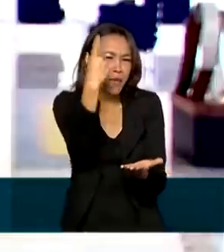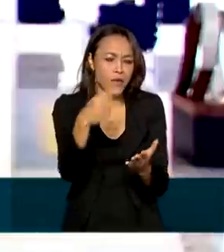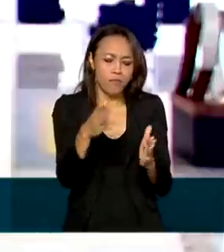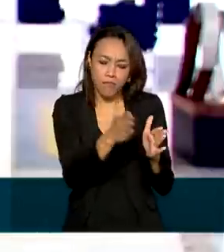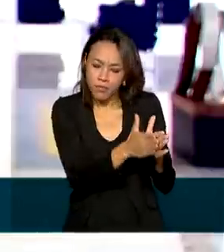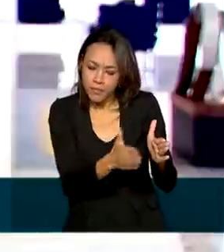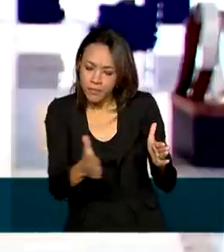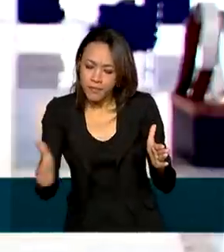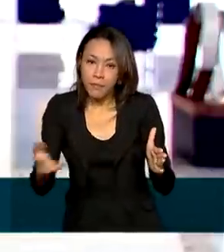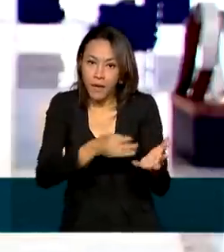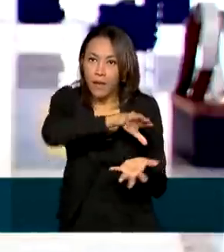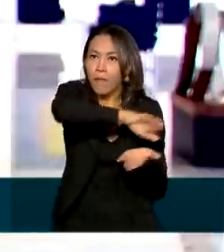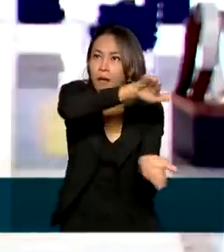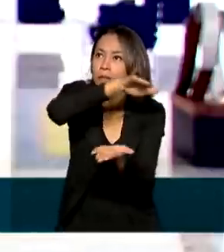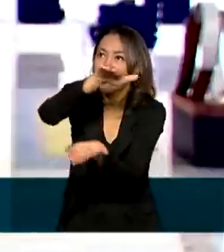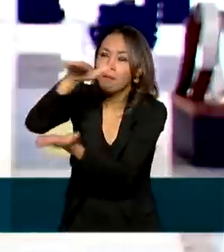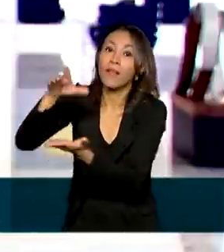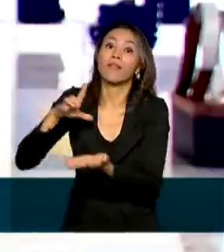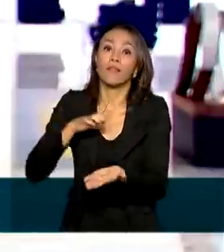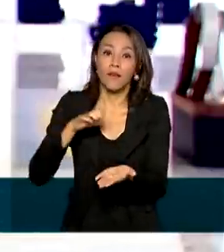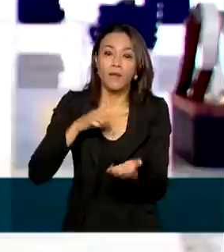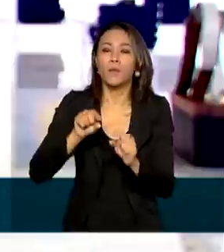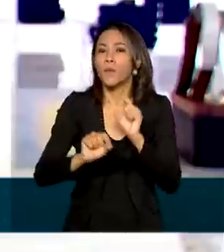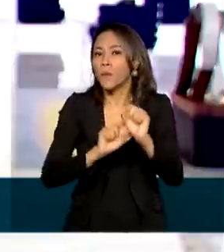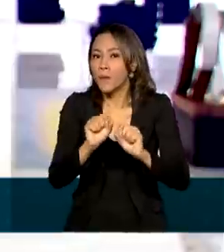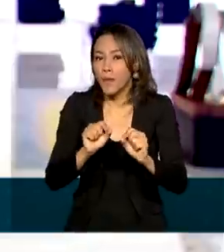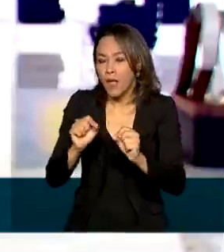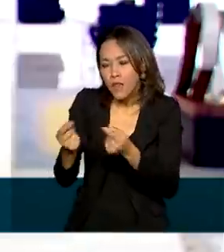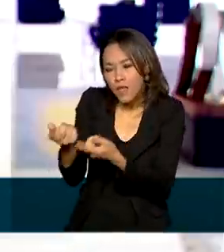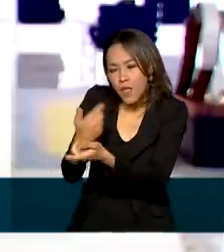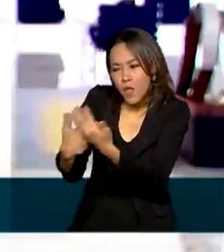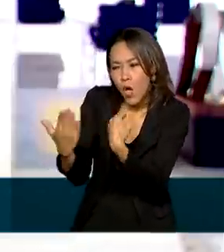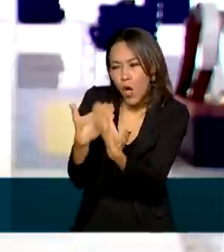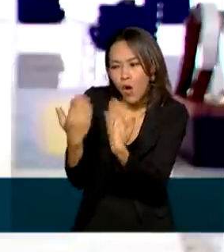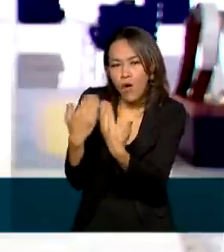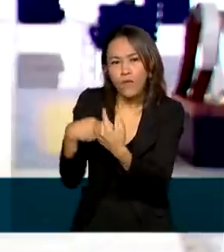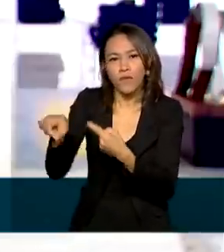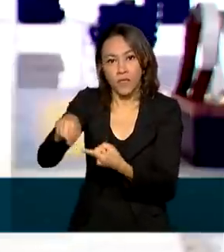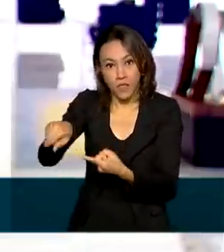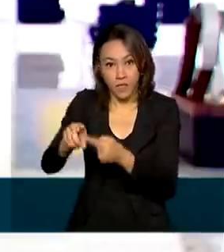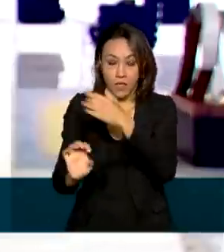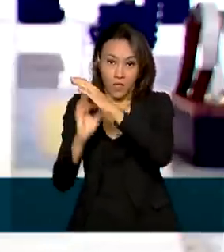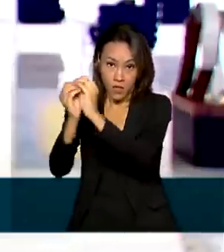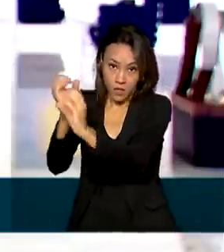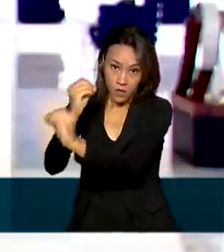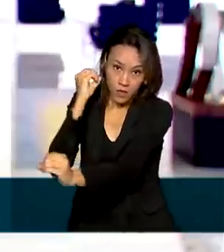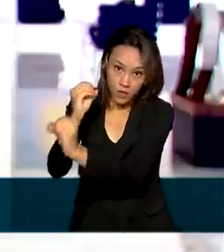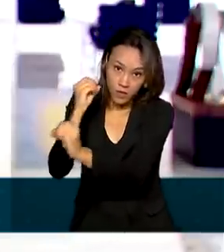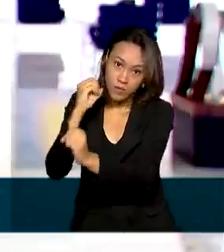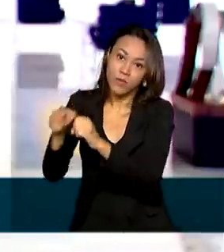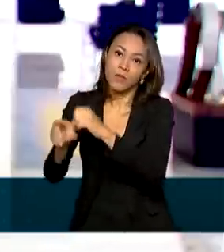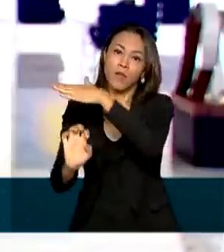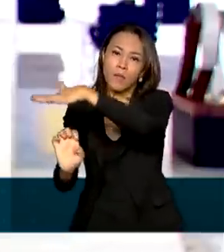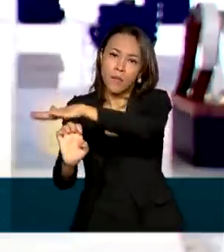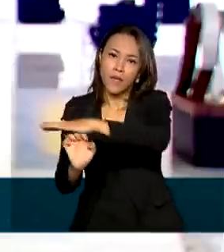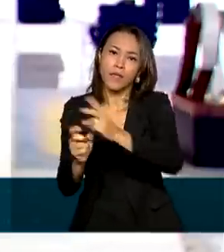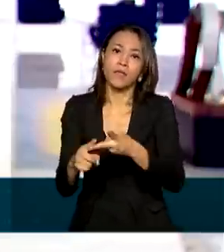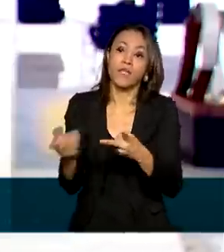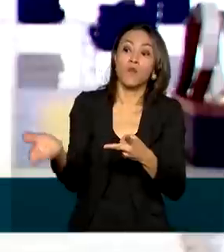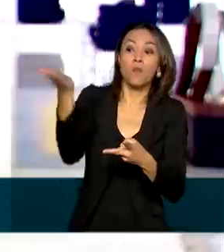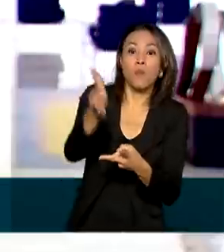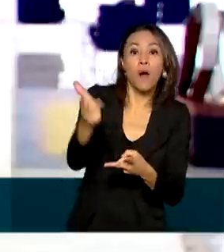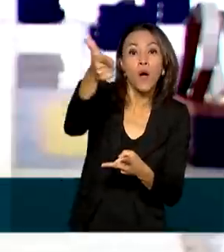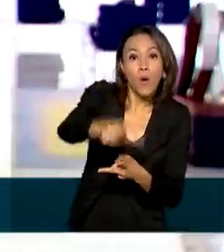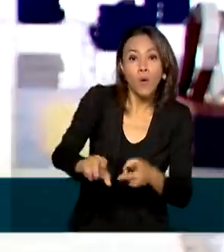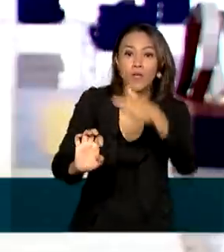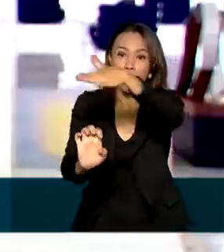também leva em conta as negociações com os laboratórios União Química Gamaleia e Precisa Barat-Biontech,